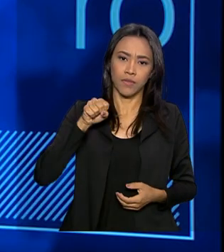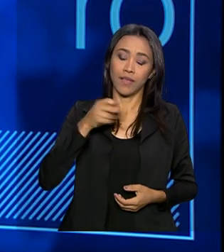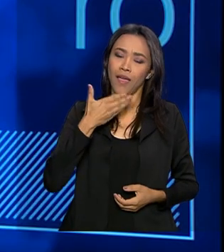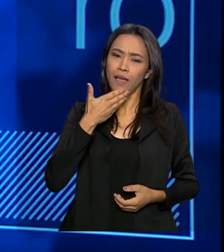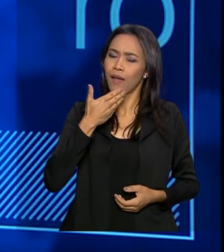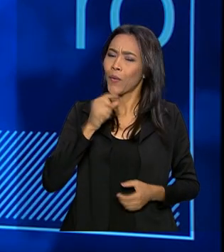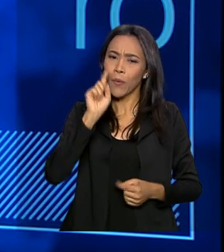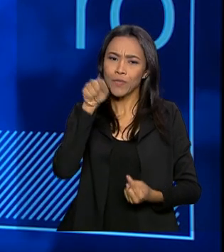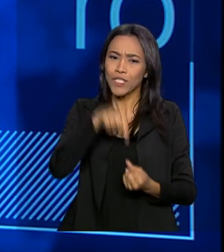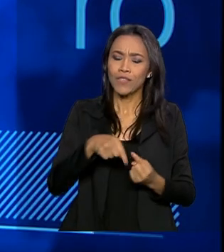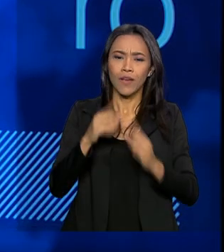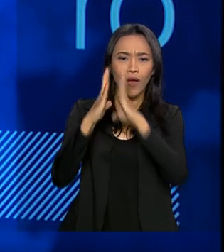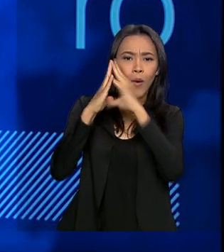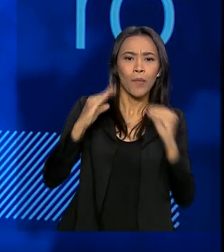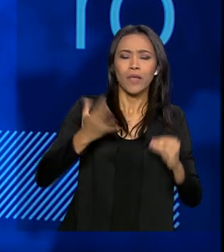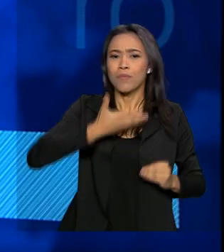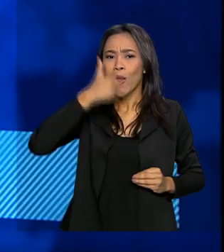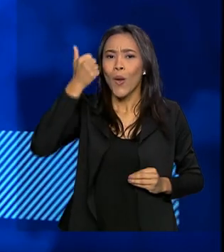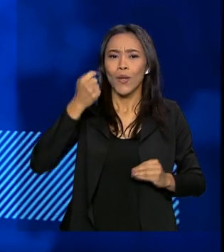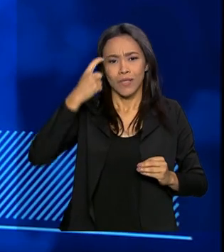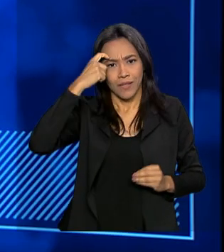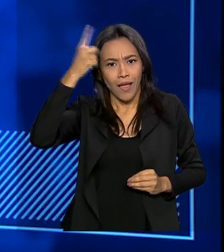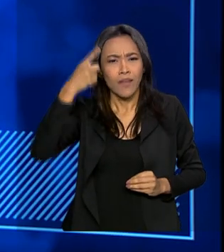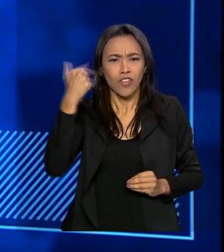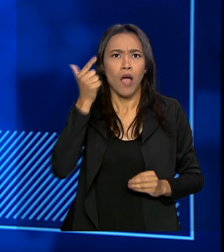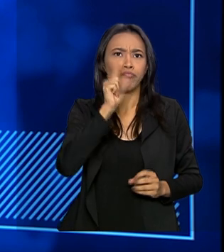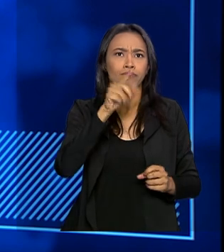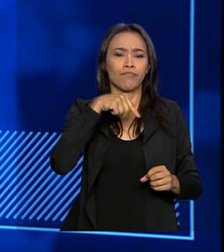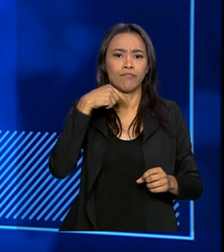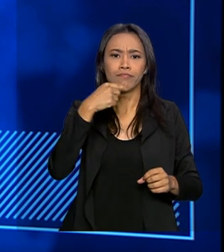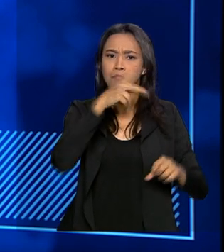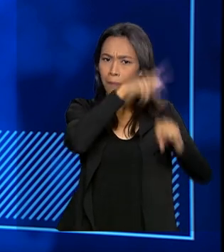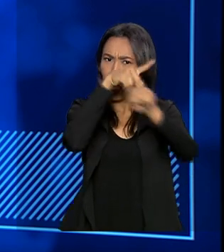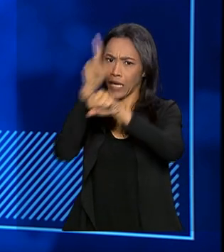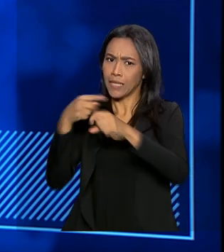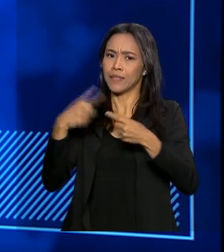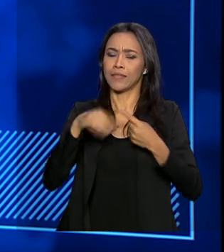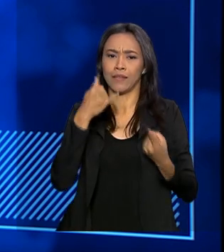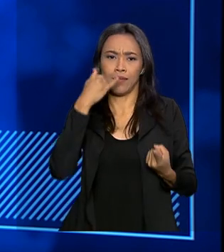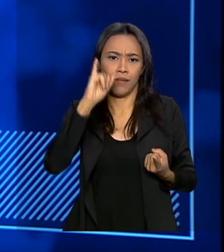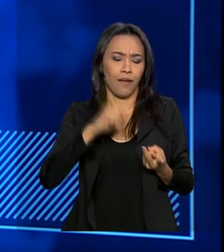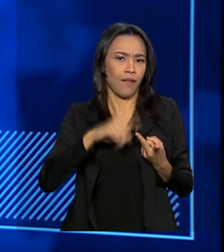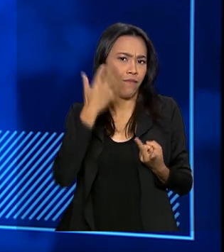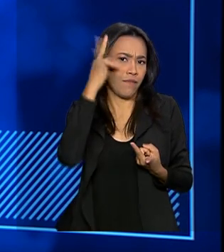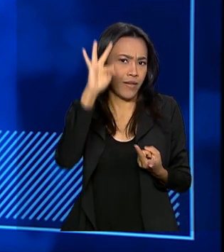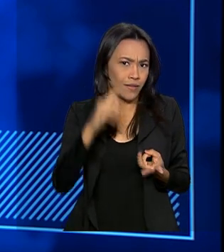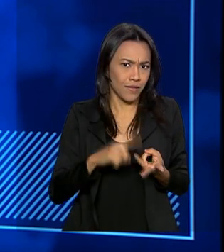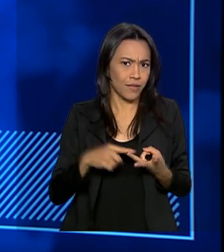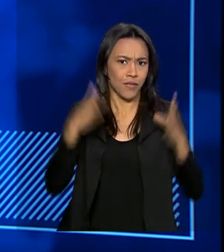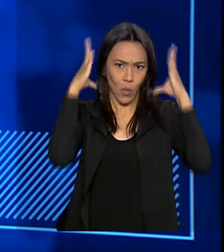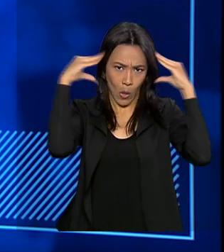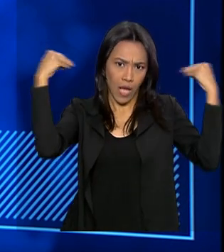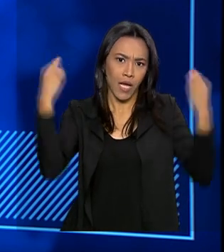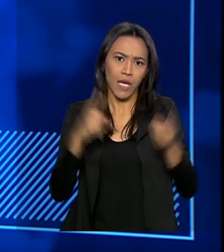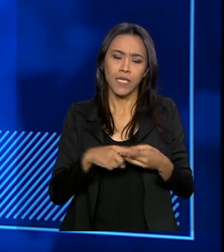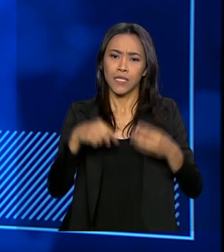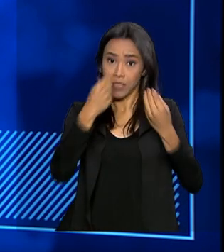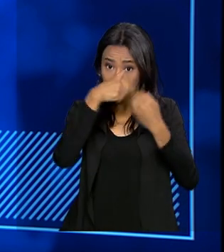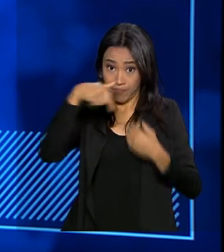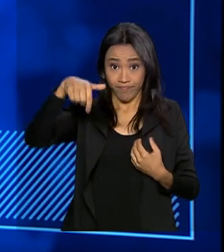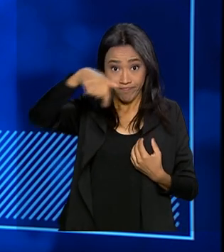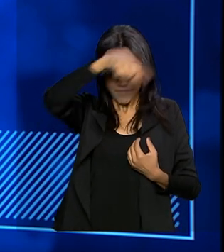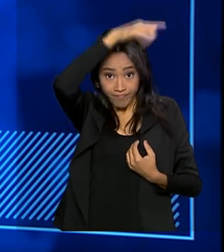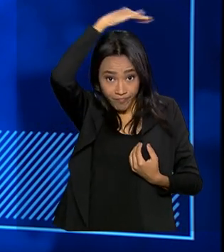melhores práticas de governança, que já deram certo, inclusive em outros países, como a Itália, a França e a Holanda, México, Estados